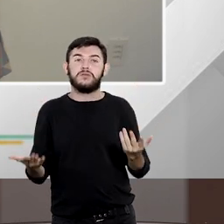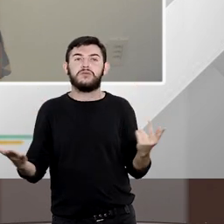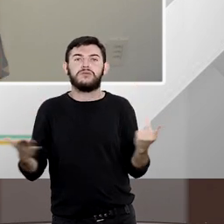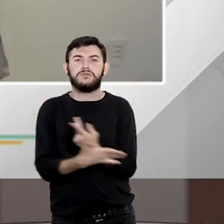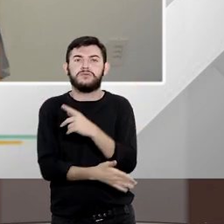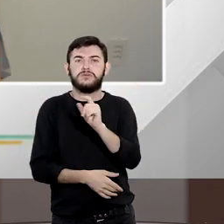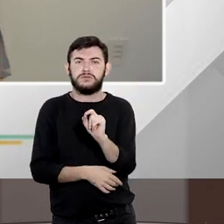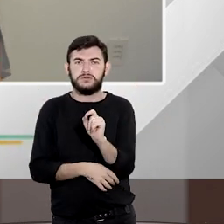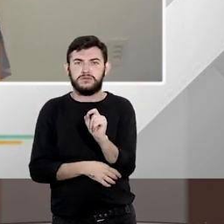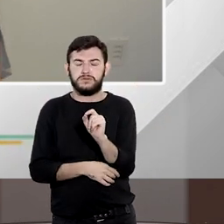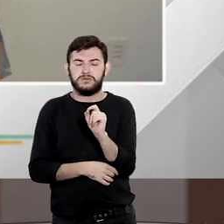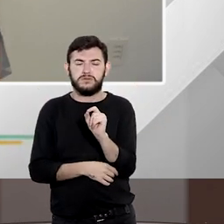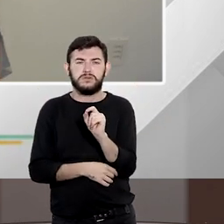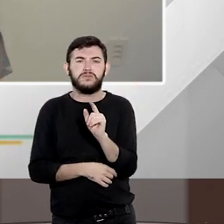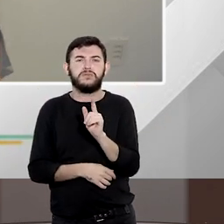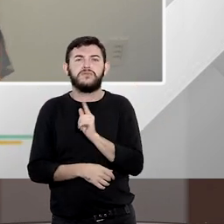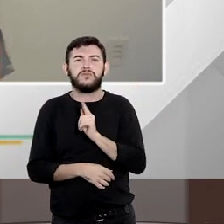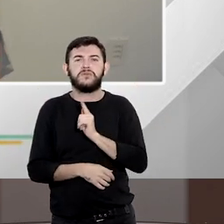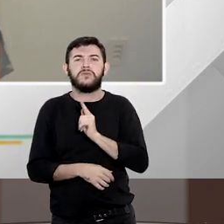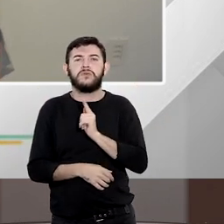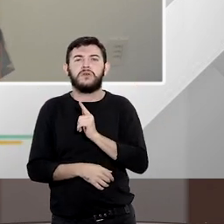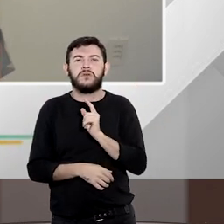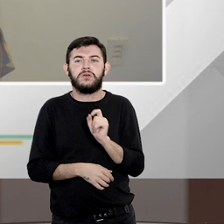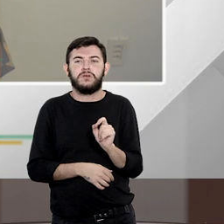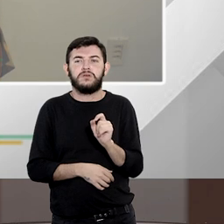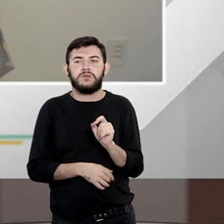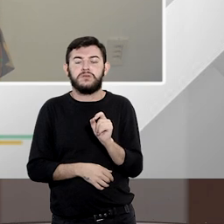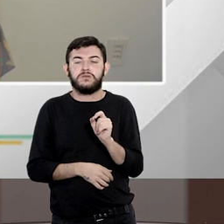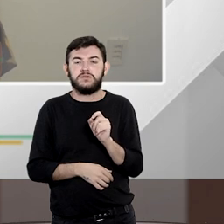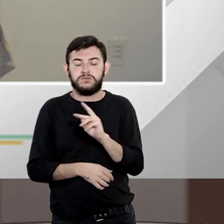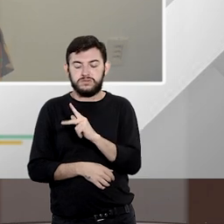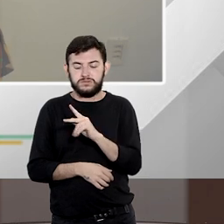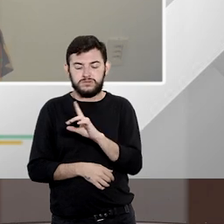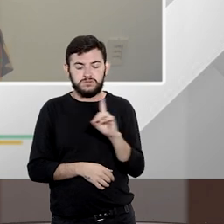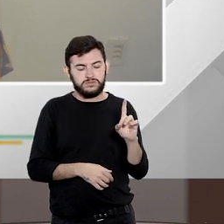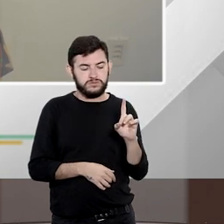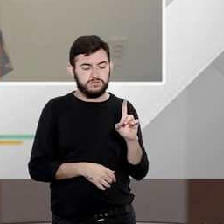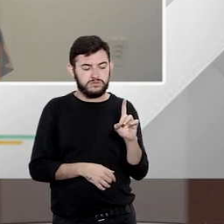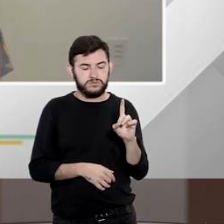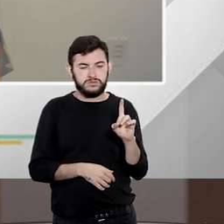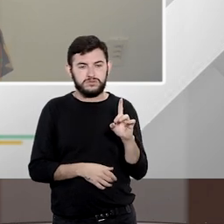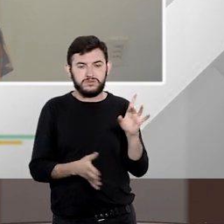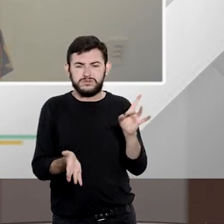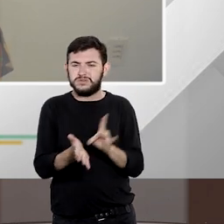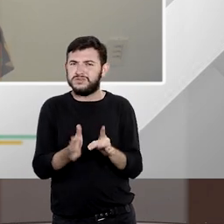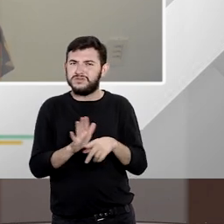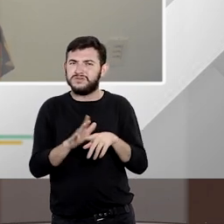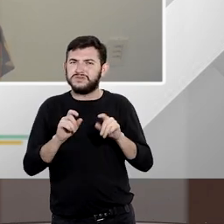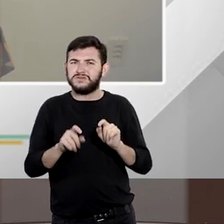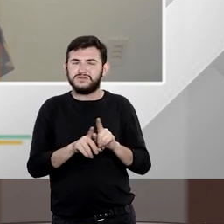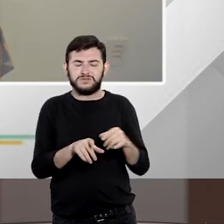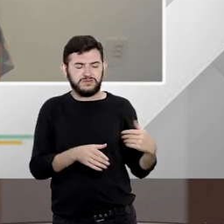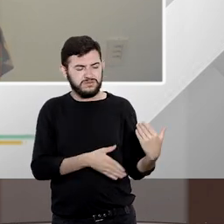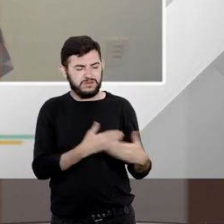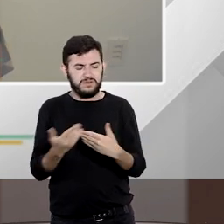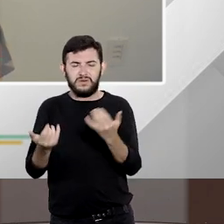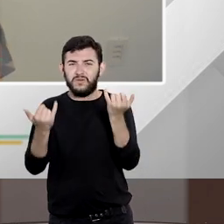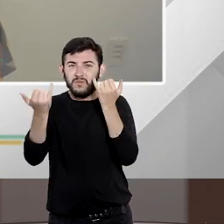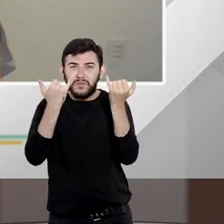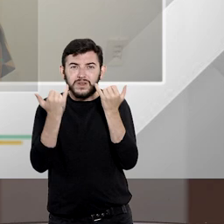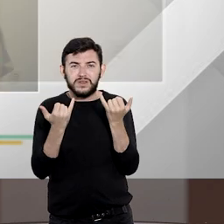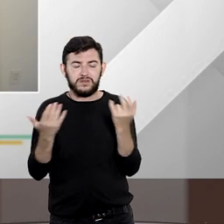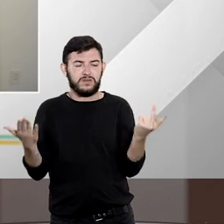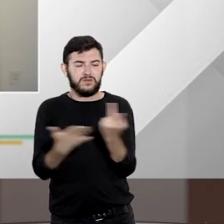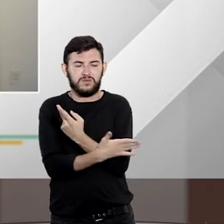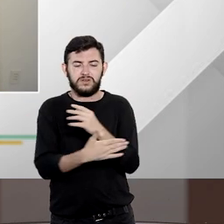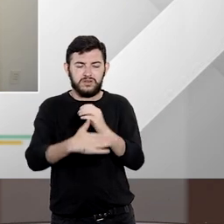sai da vala do cabimento do habeas data é realmente um procedimento são informações de procedimentos internos do